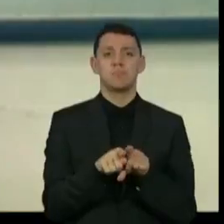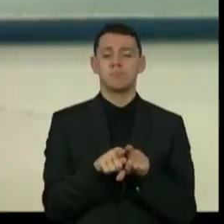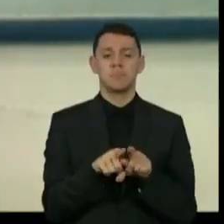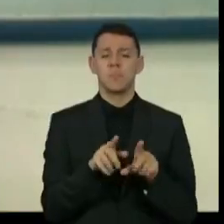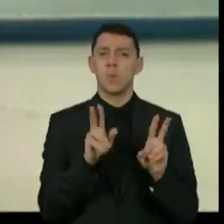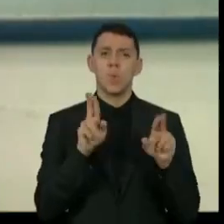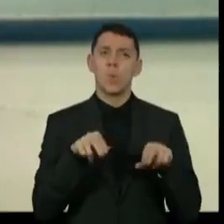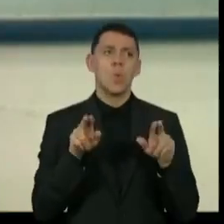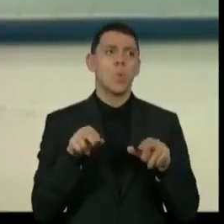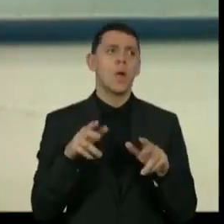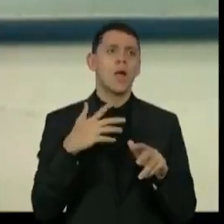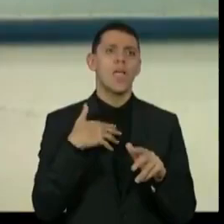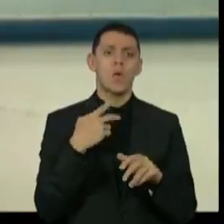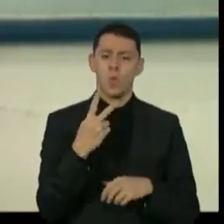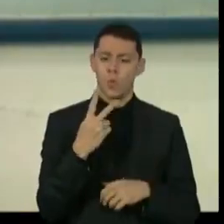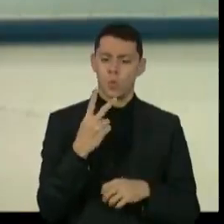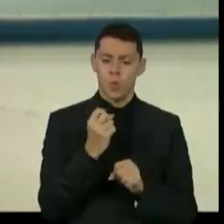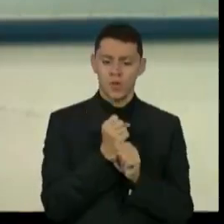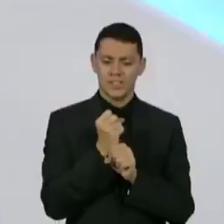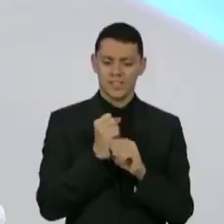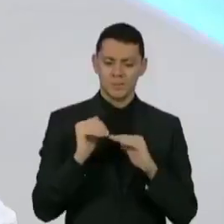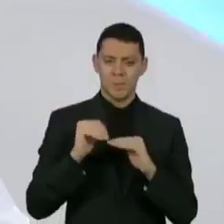passei mais de dois anos sem ir à Bahia. Isso para mim é muito difícil.